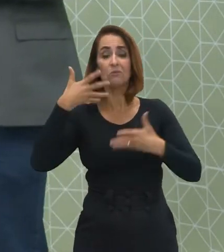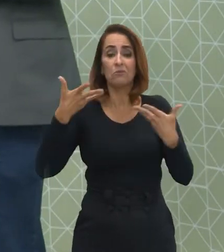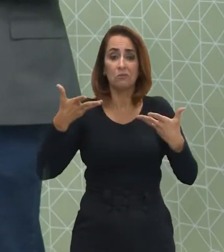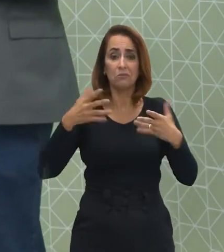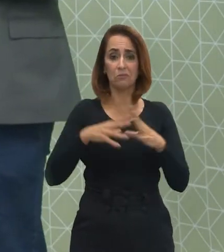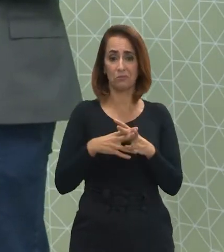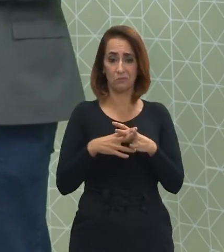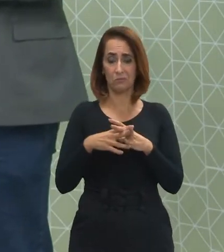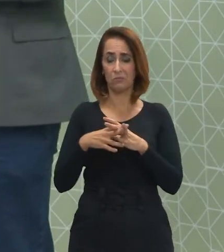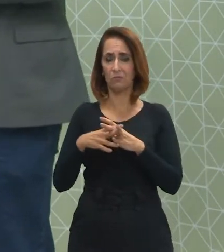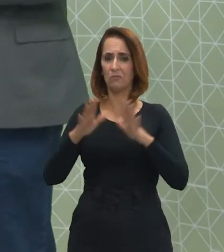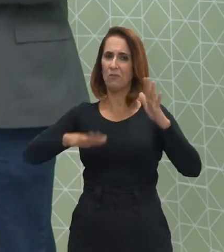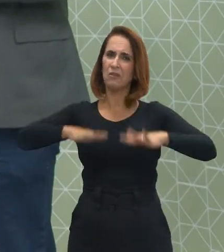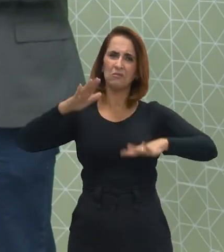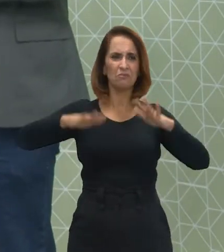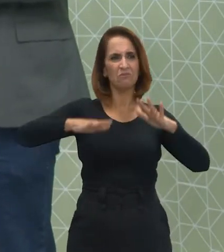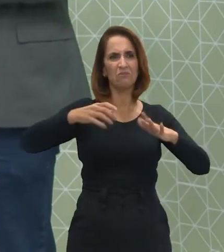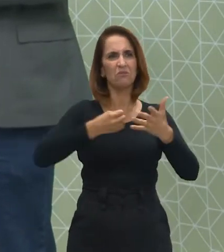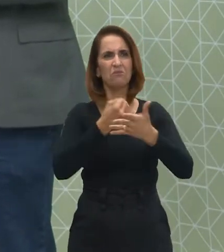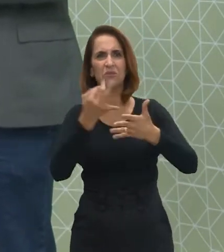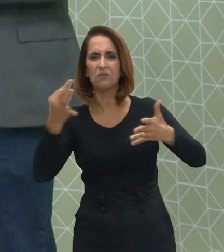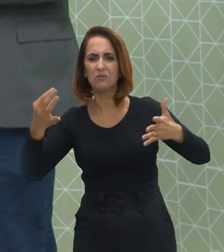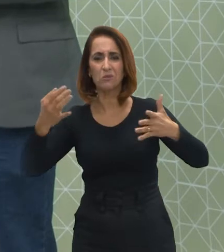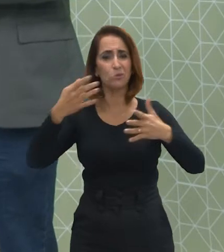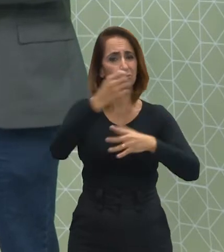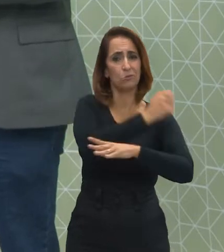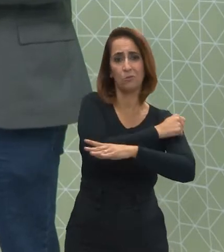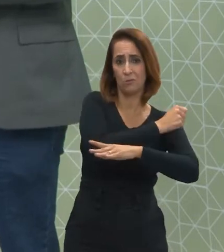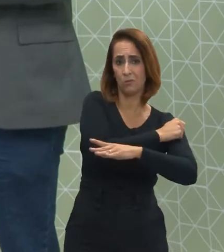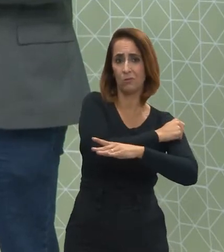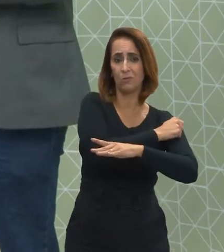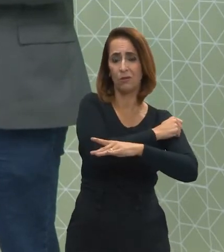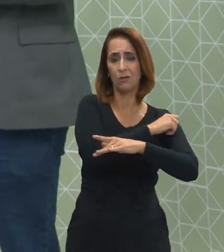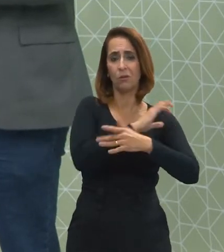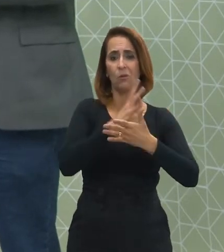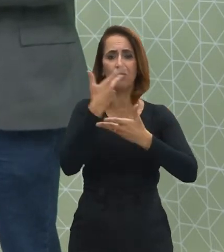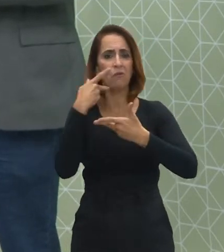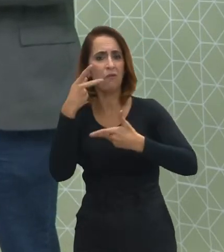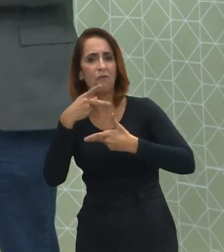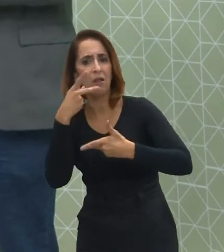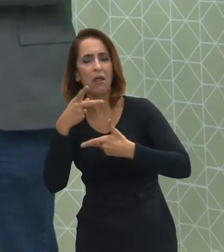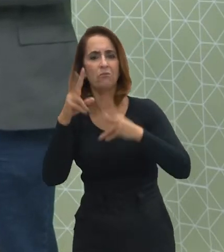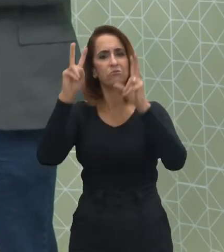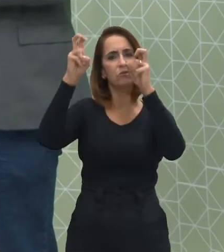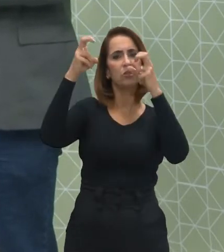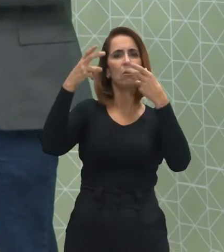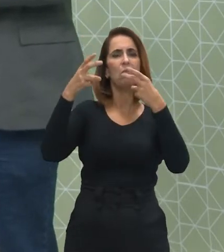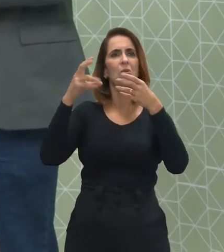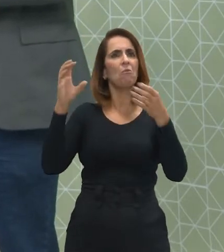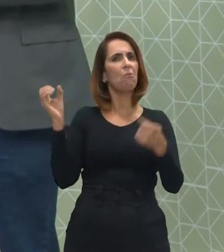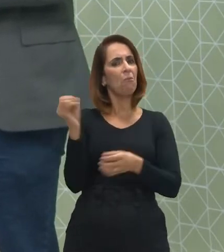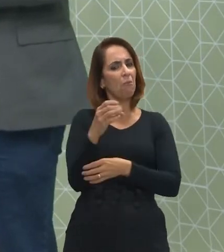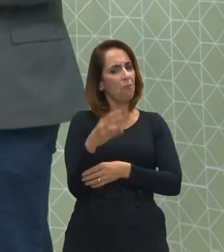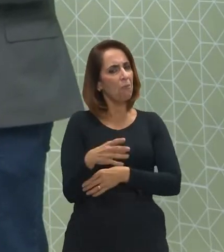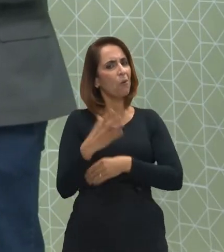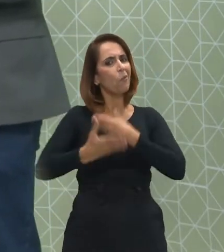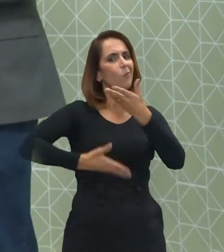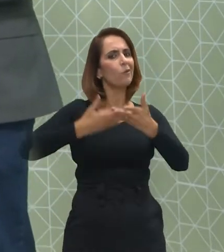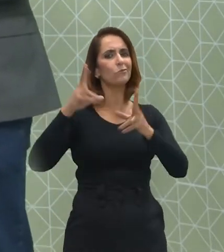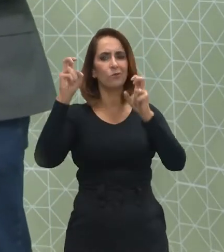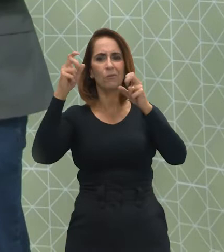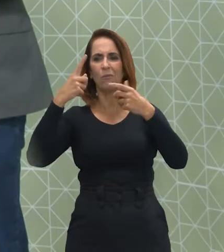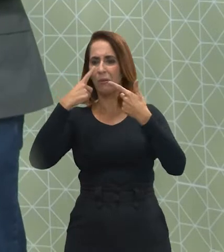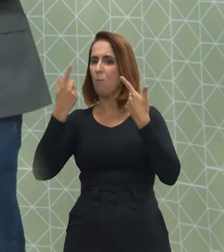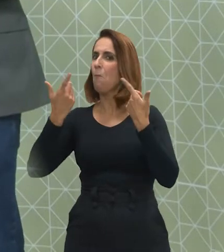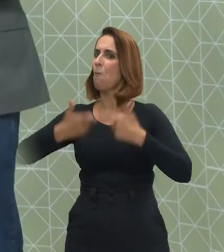que, muitas vezes, o estudante, quando ele vai falar de temas contemporâneos, sobretudo quando são temas